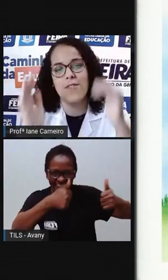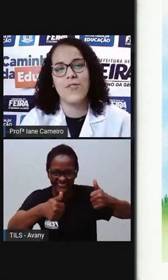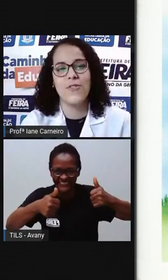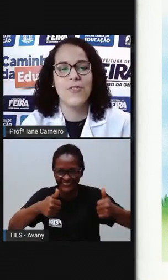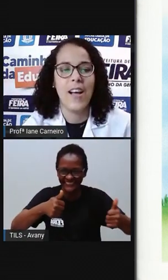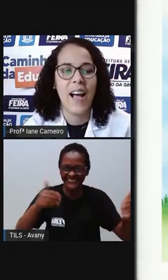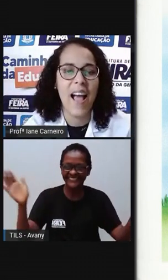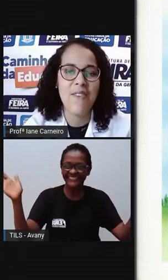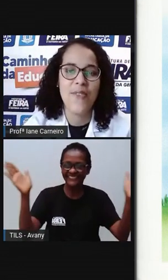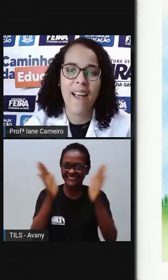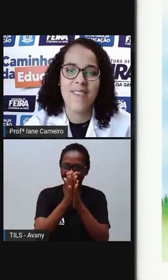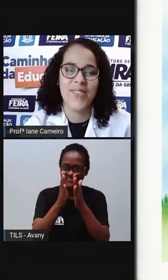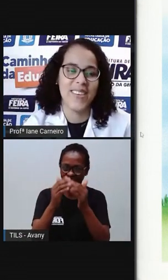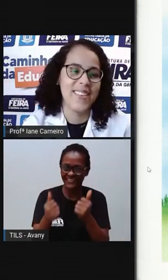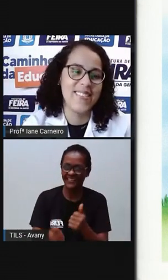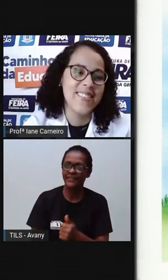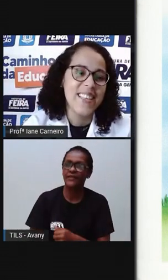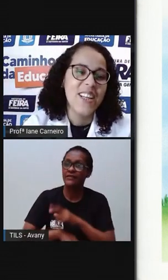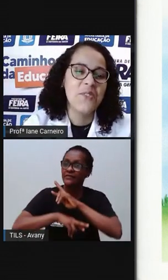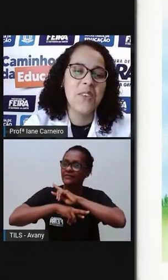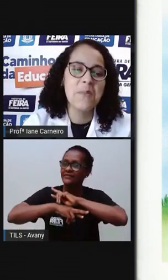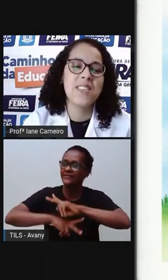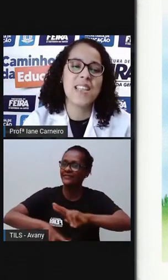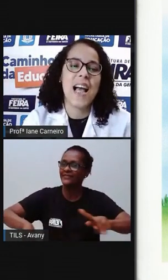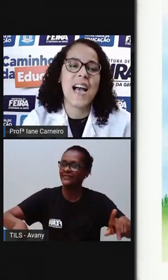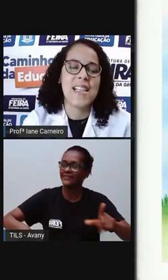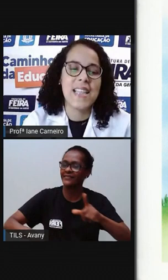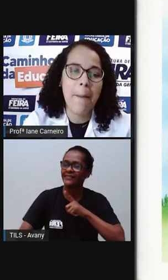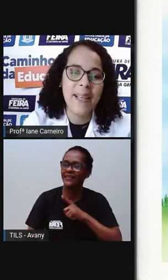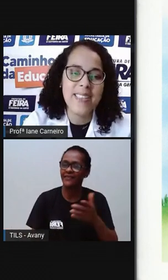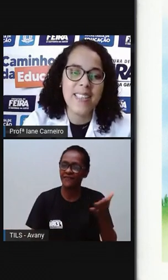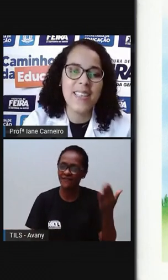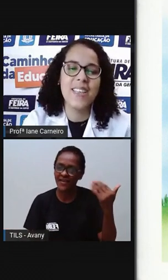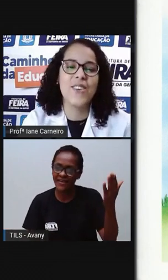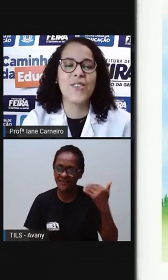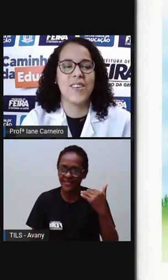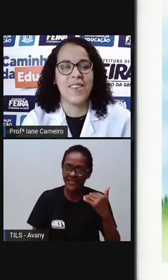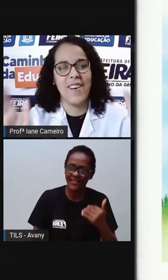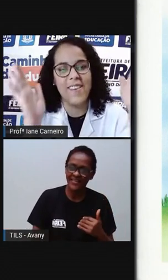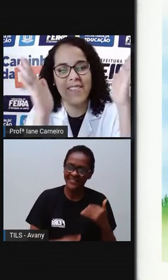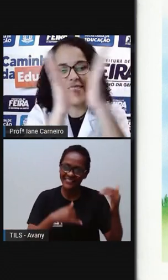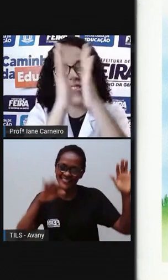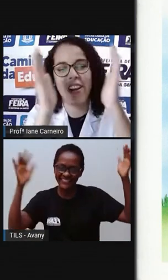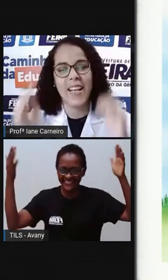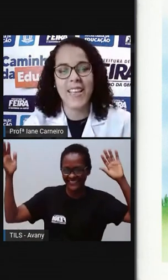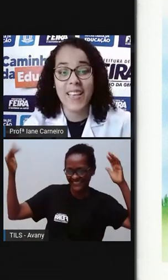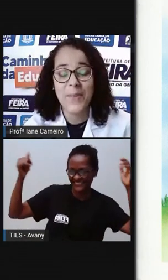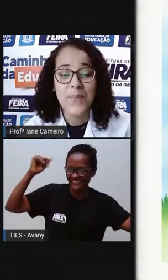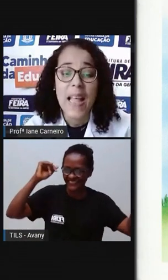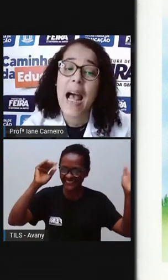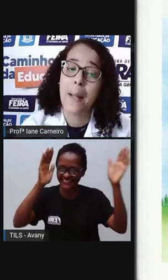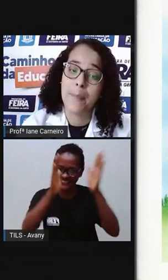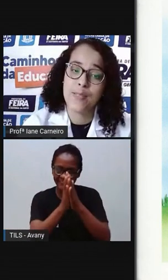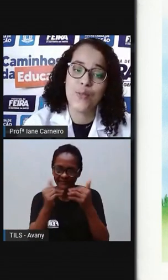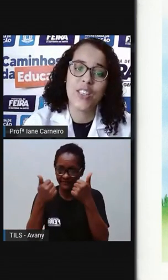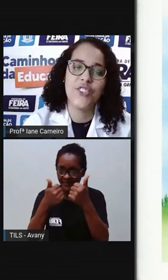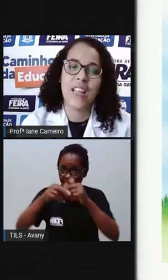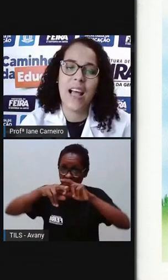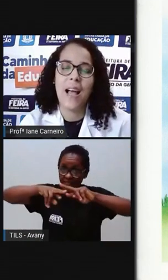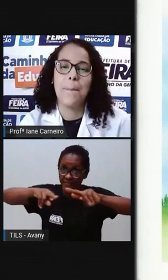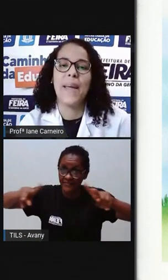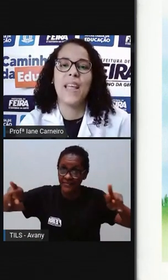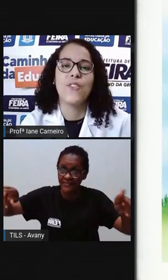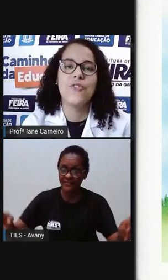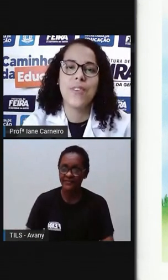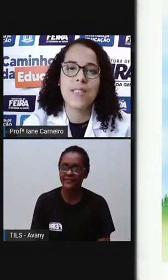um high five. Vamos lá. Dá mais cinco. Toca aqui. A pessoa que